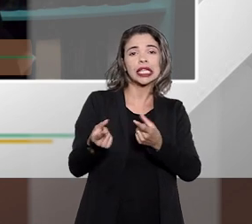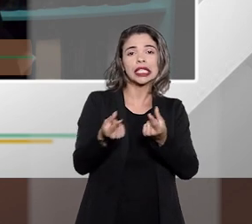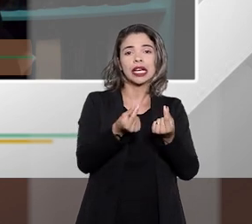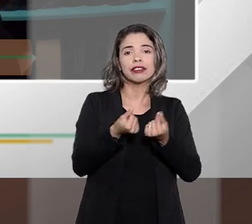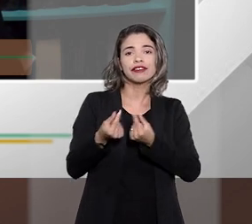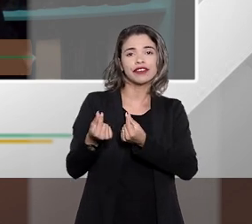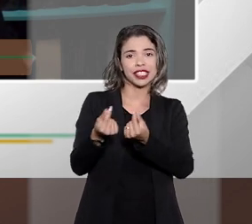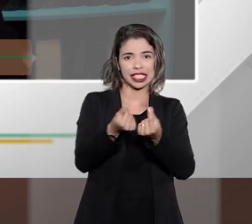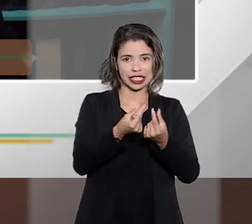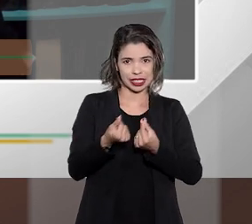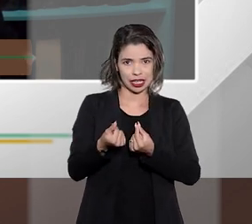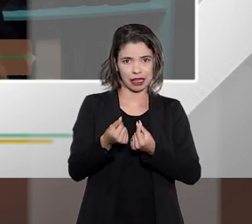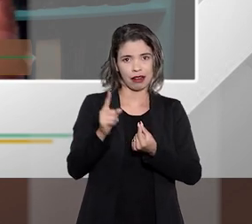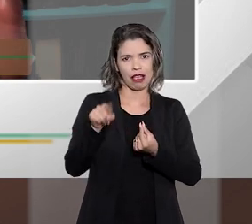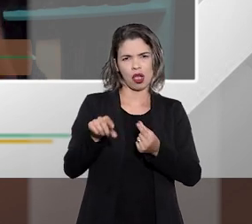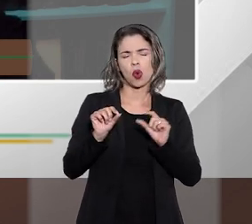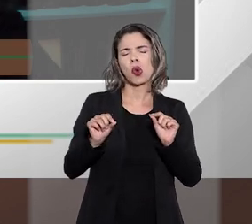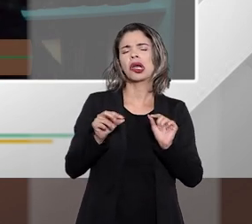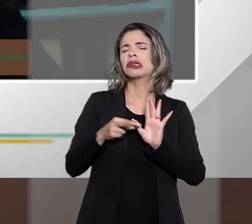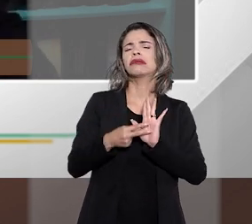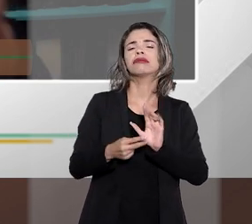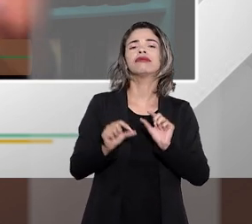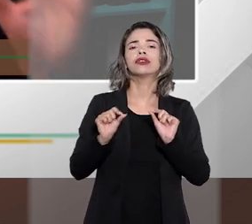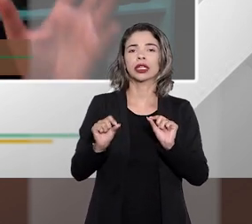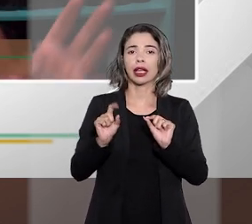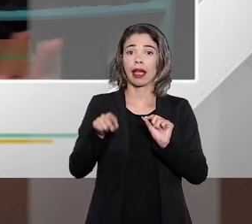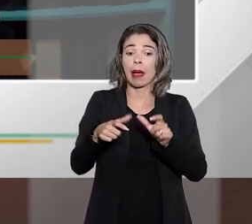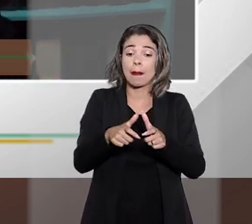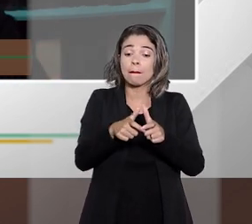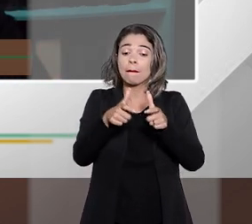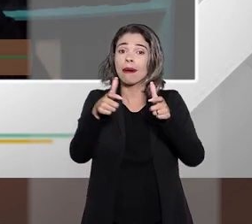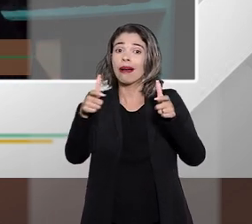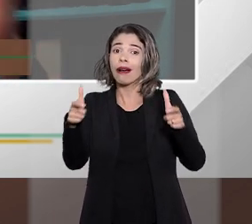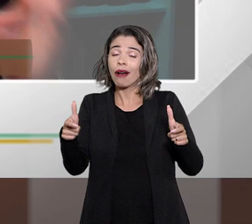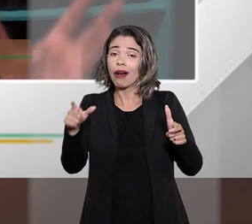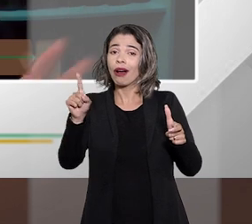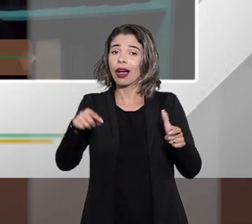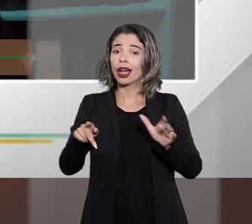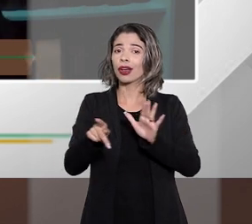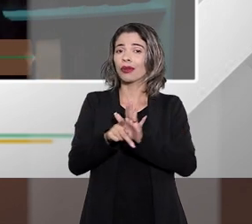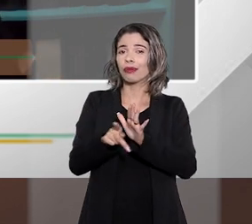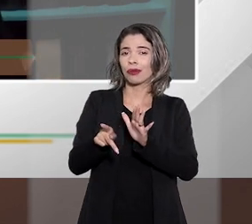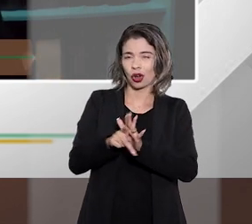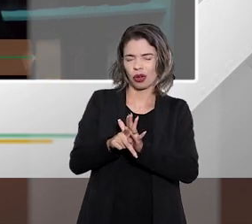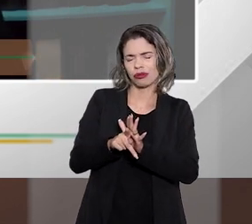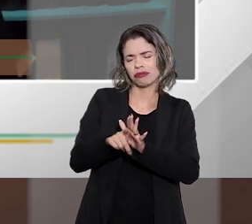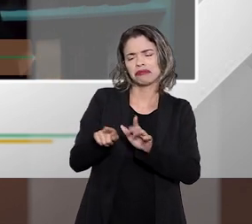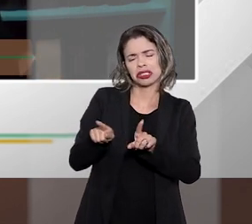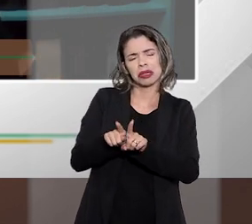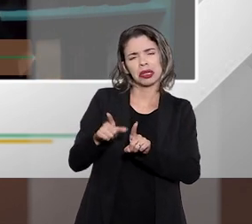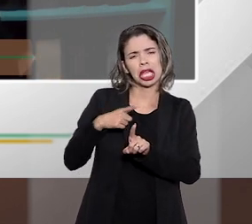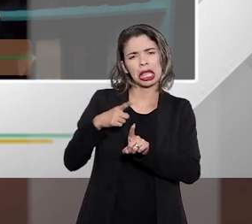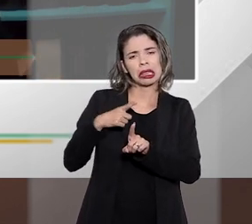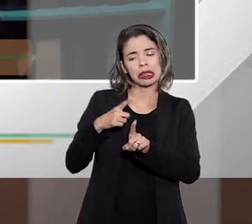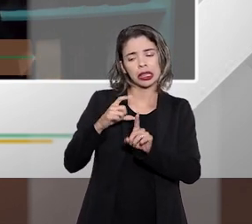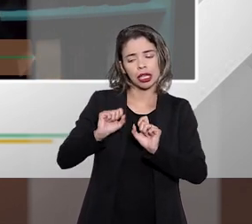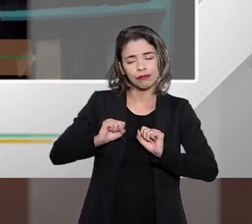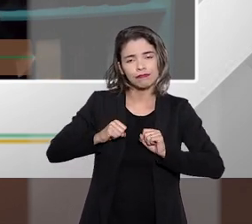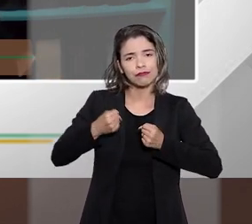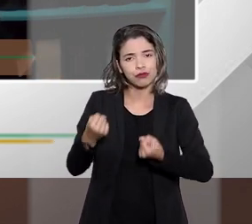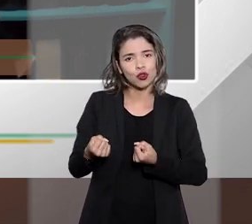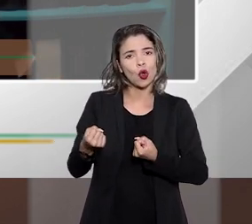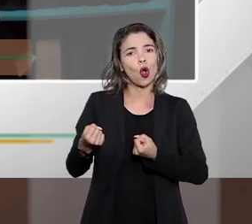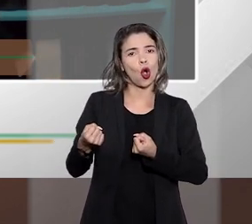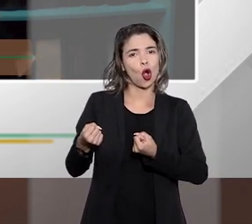financeira que lógico que é algo mais amplo que abarca até uma ação de Estado mas que para o